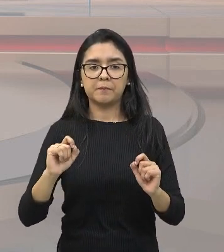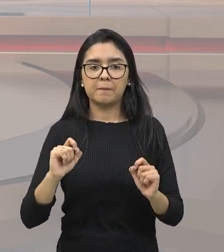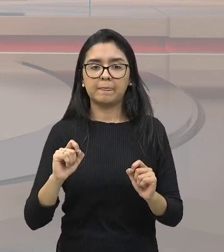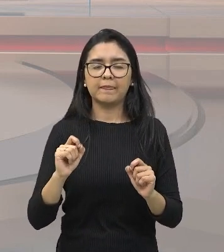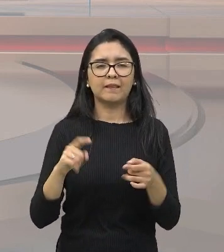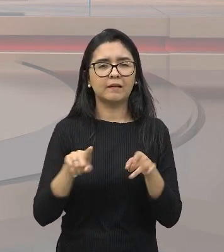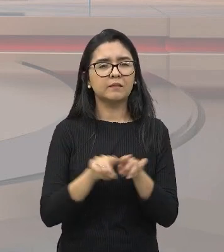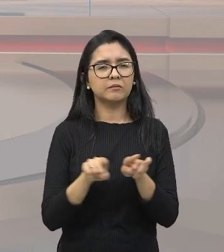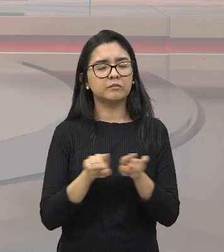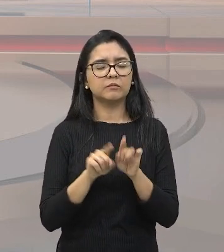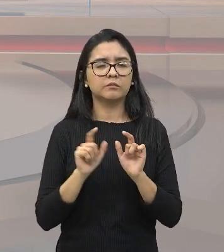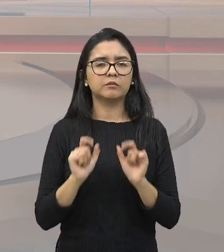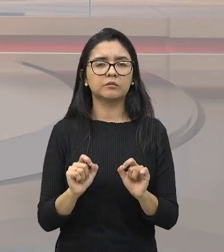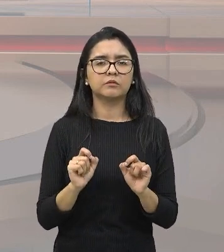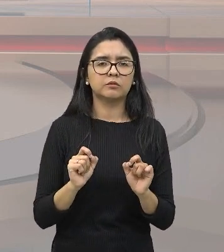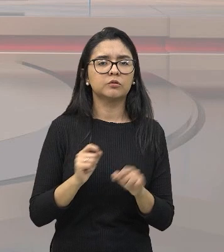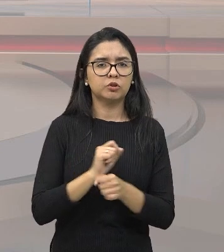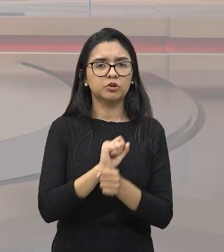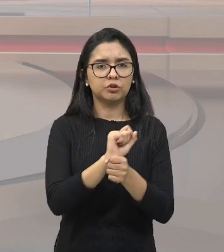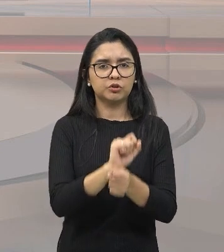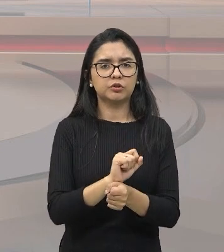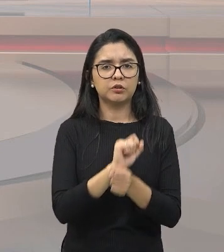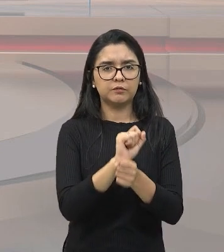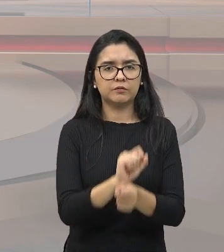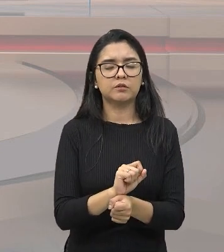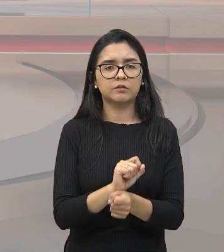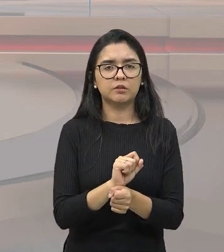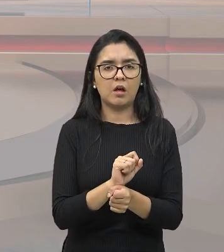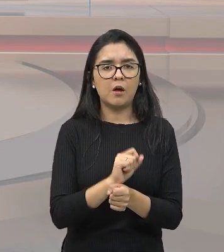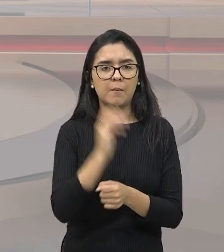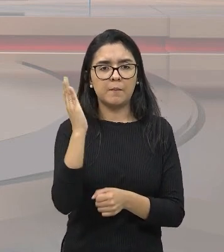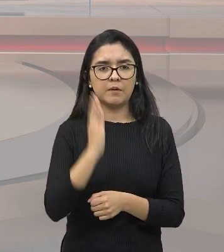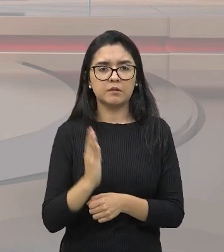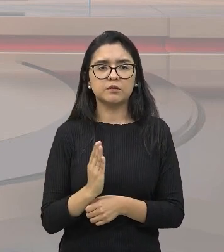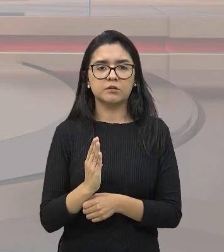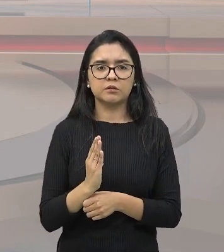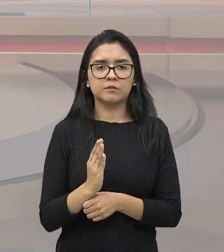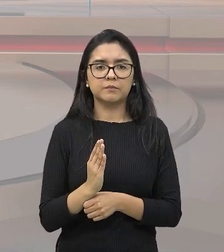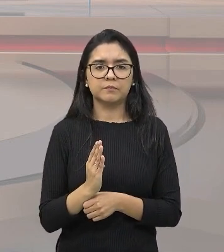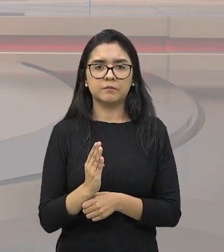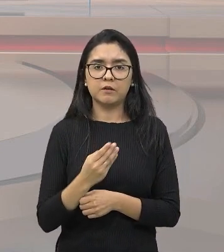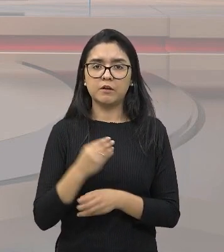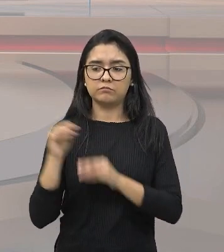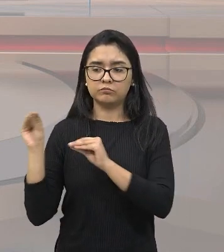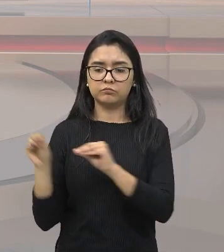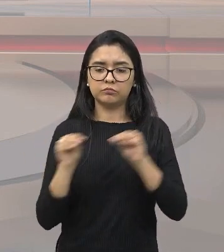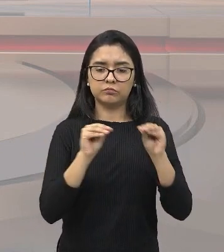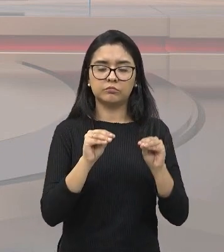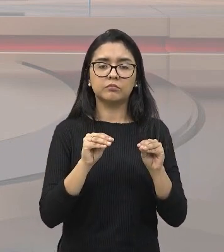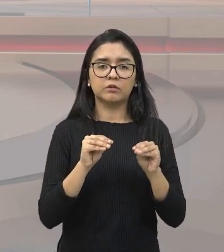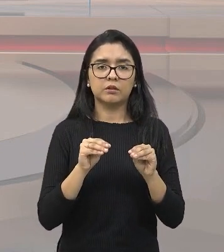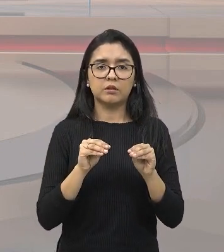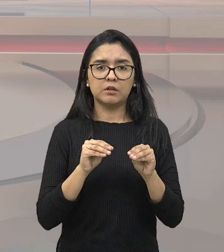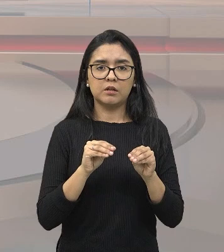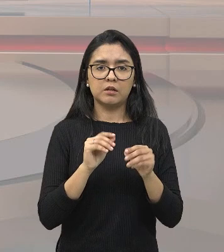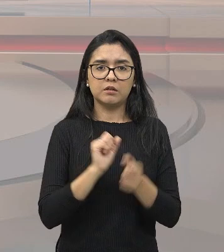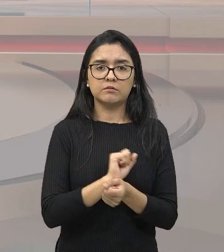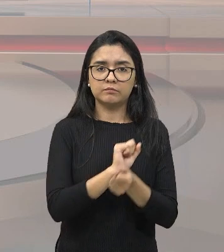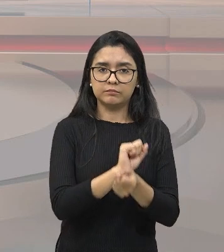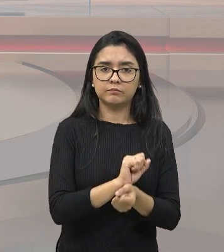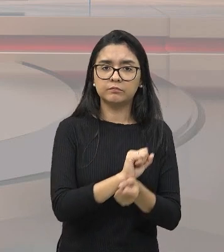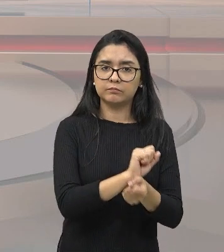medinho ali de que os escravizados brasileiros, não brasileiros, mas que estavam aqui no Brasil, porque eles eram africanos de origem, não é?